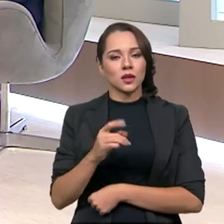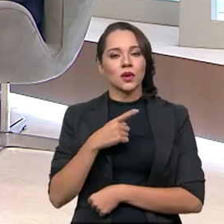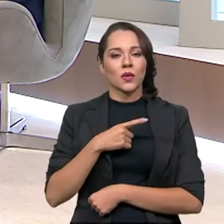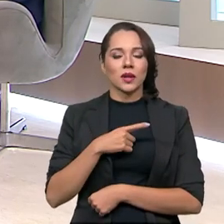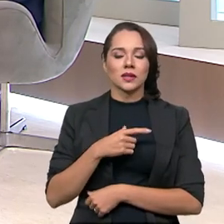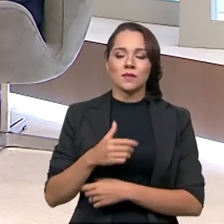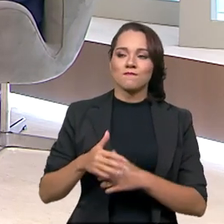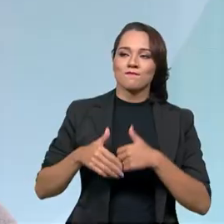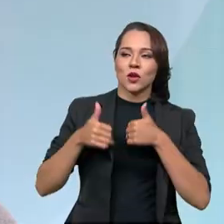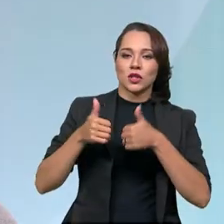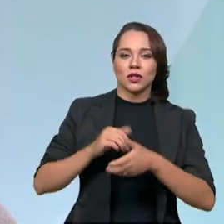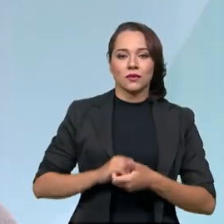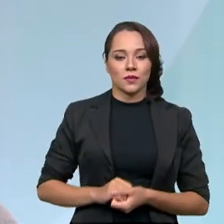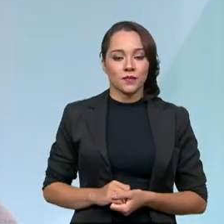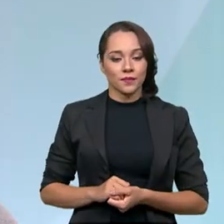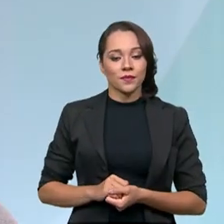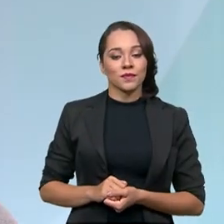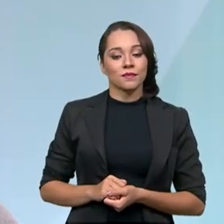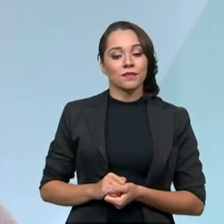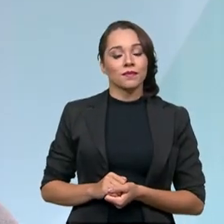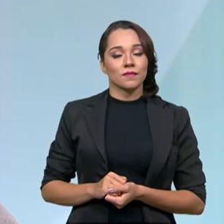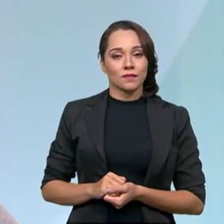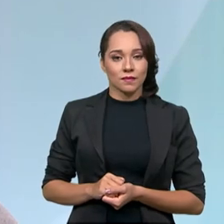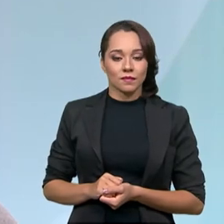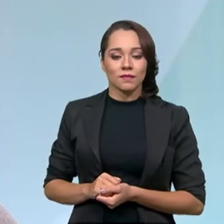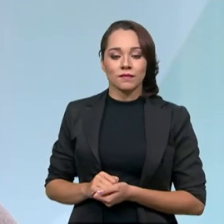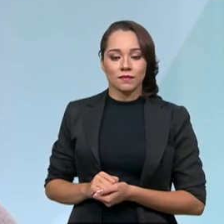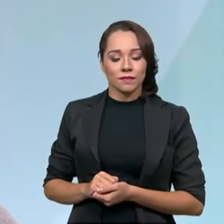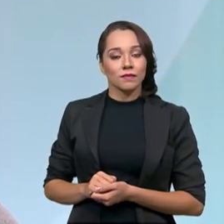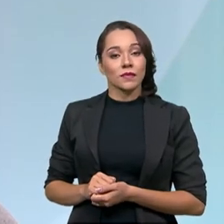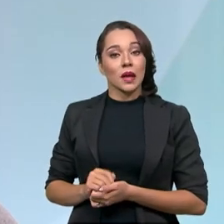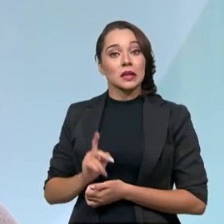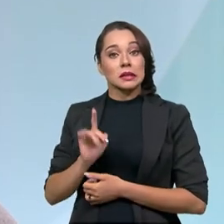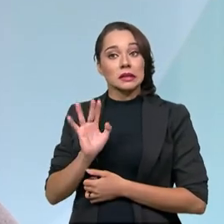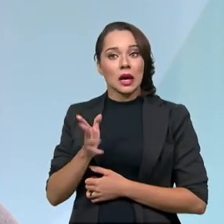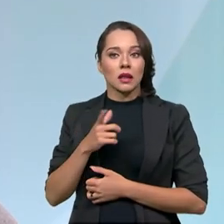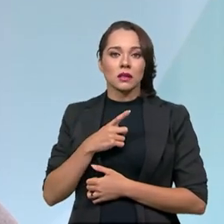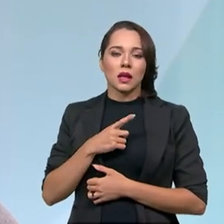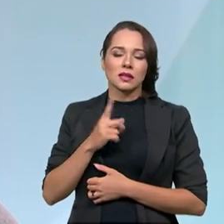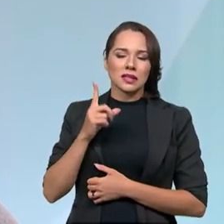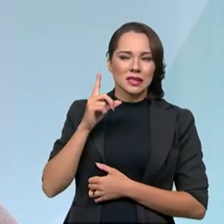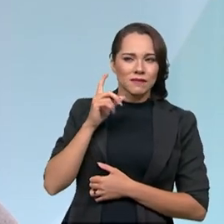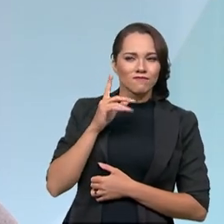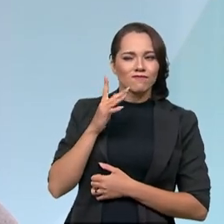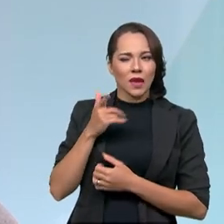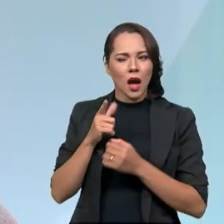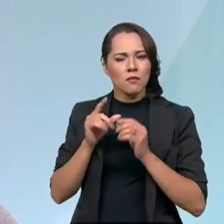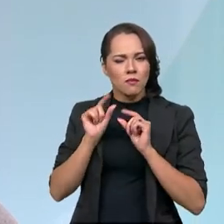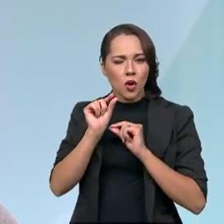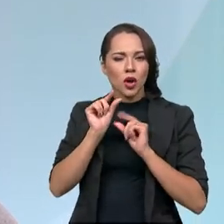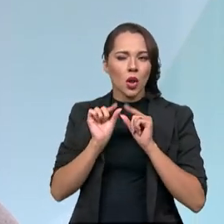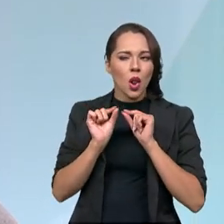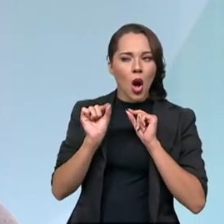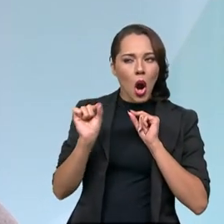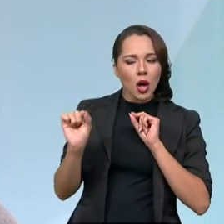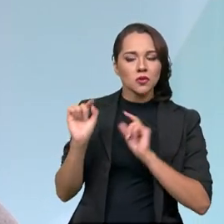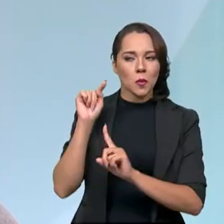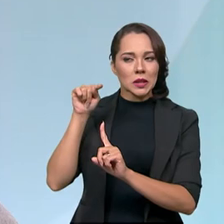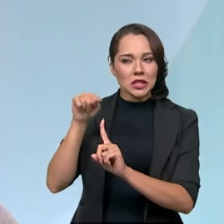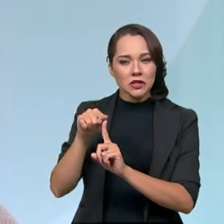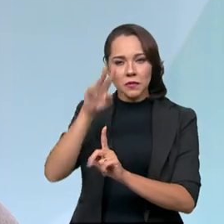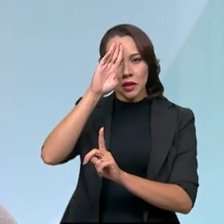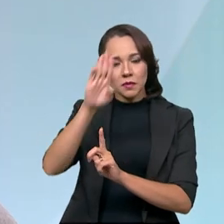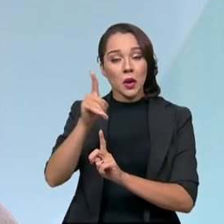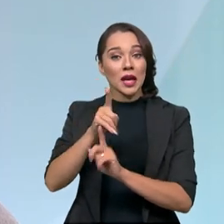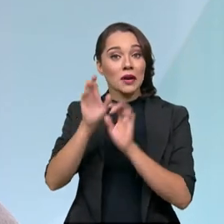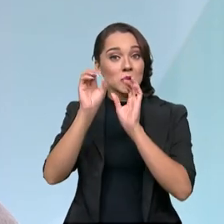saldo. Ainda, vamos dizer, está um pouquinho afastado da nossa meta, da nossa, nosso alvo principal,